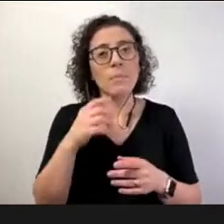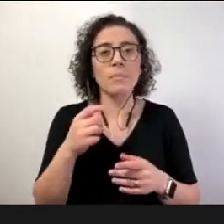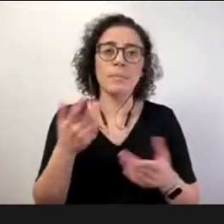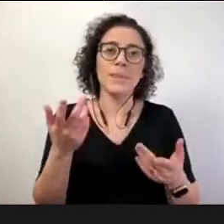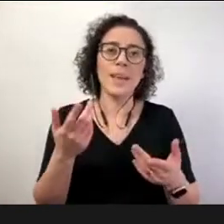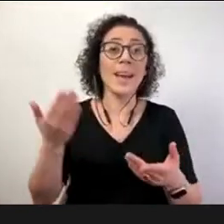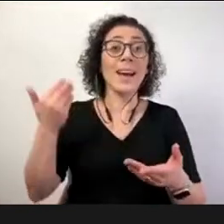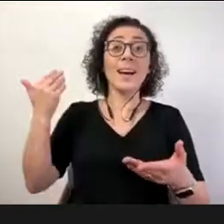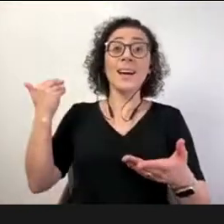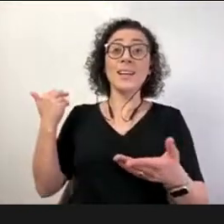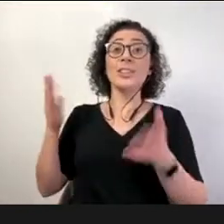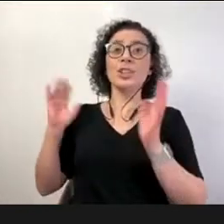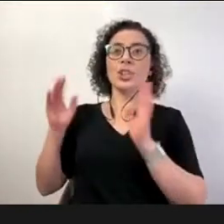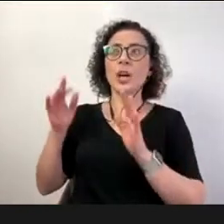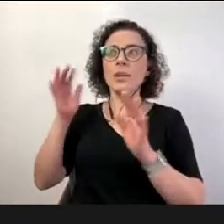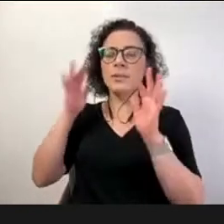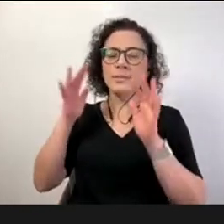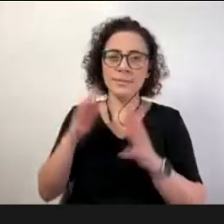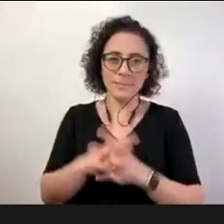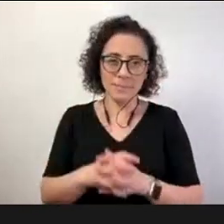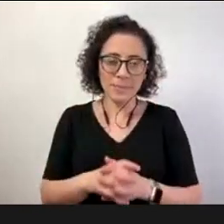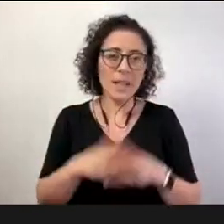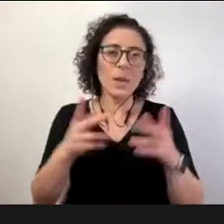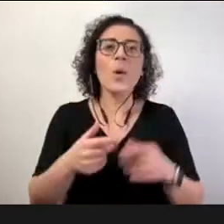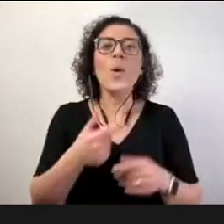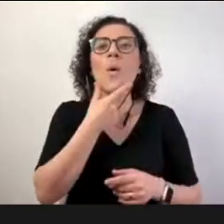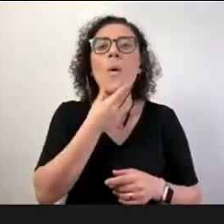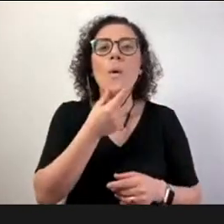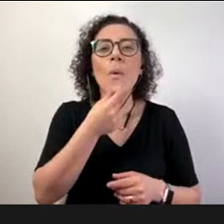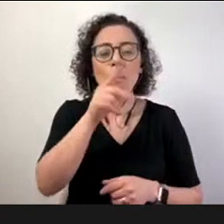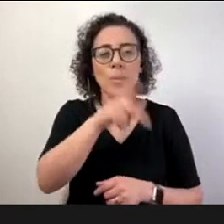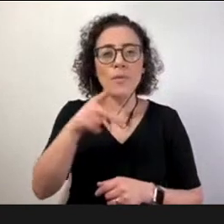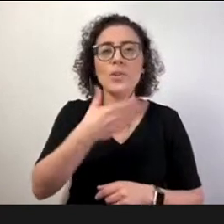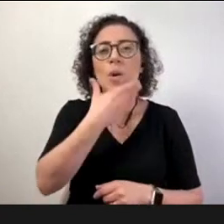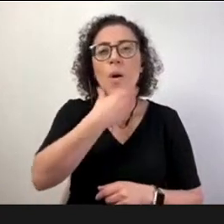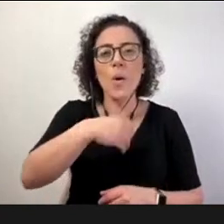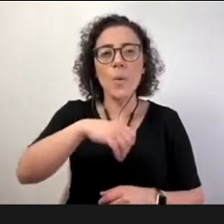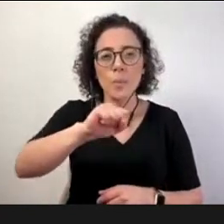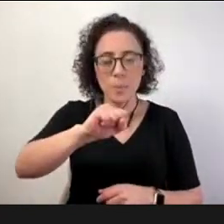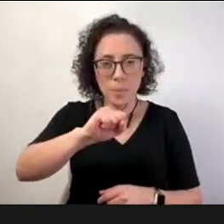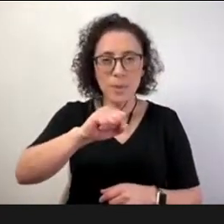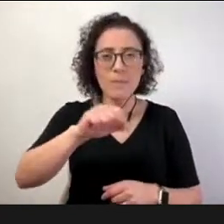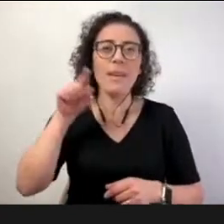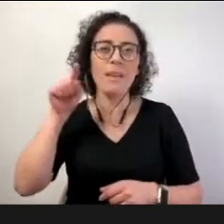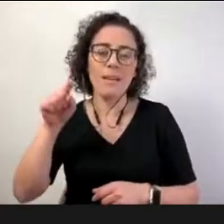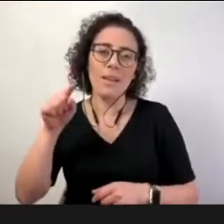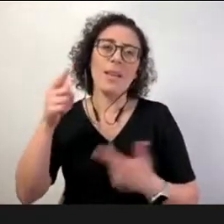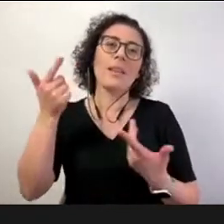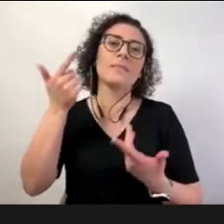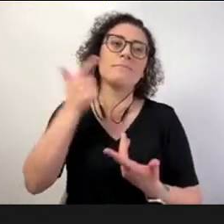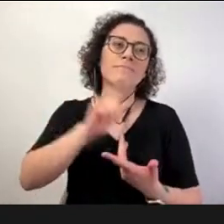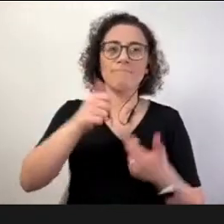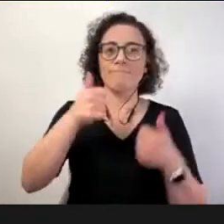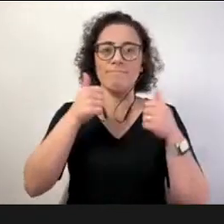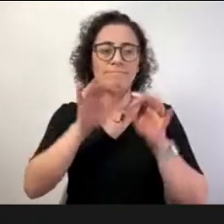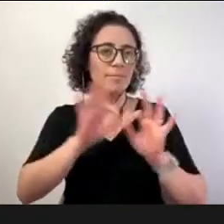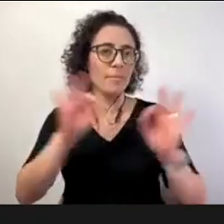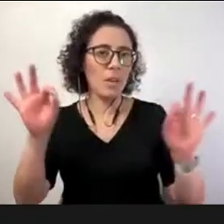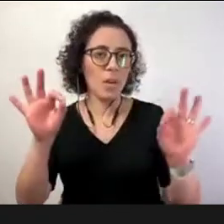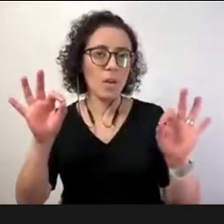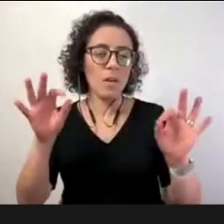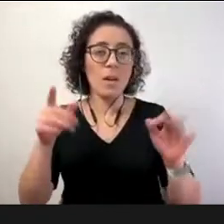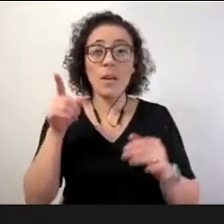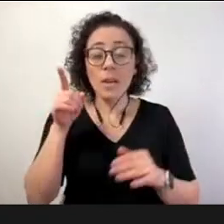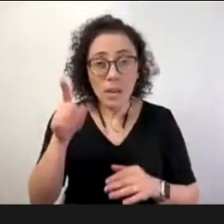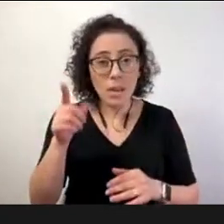Paulo Freire dizendo que o educador se faz educador na prática e na reflexão sobre a prática ter promovido essas